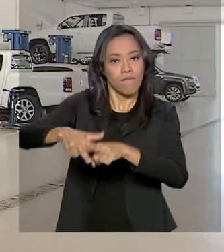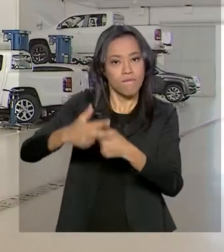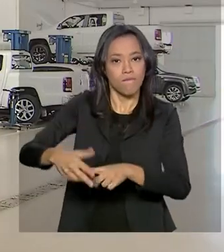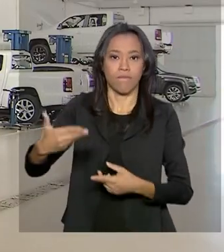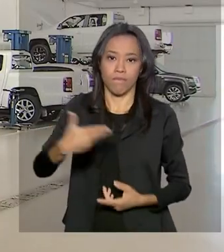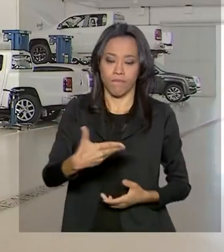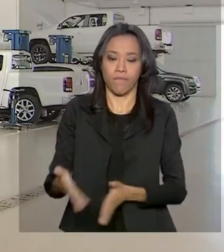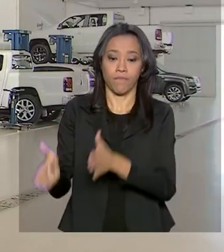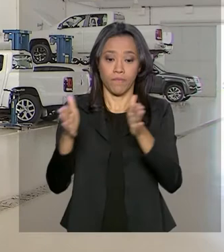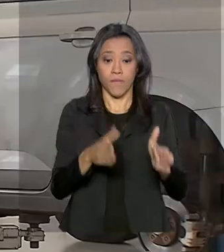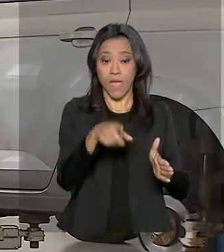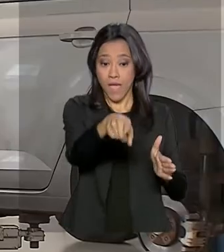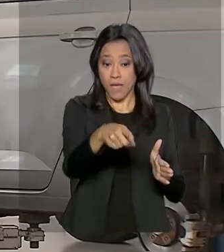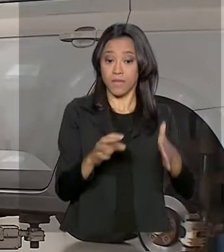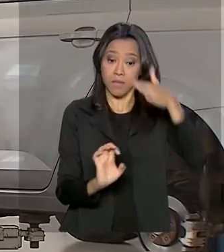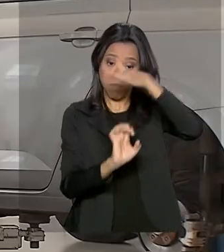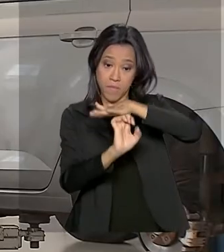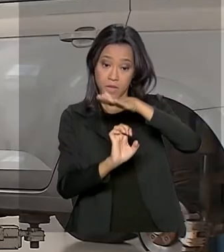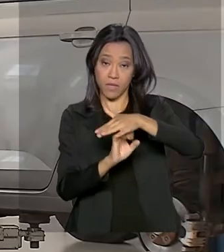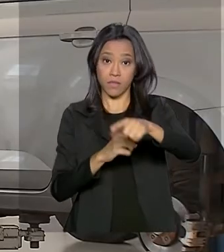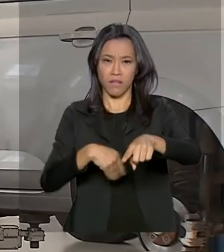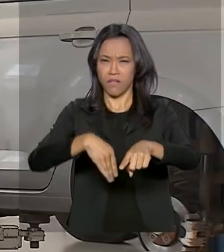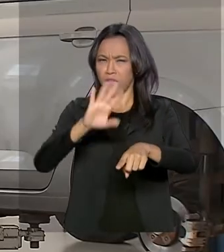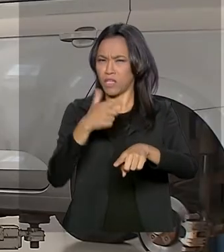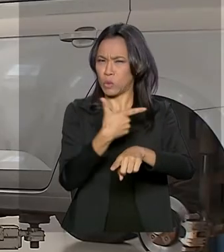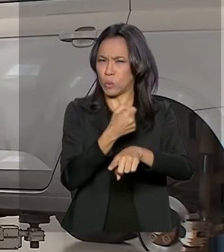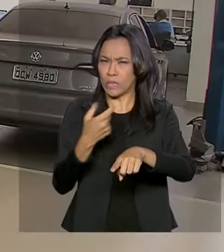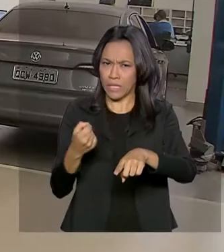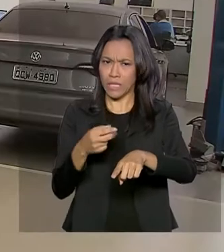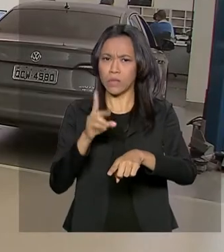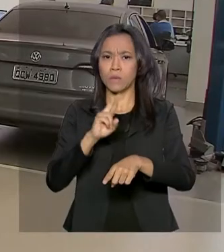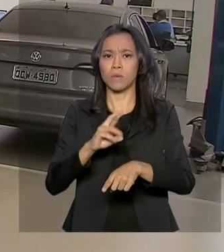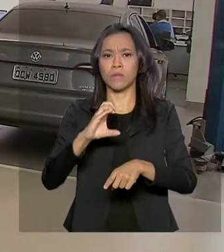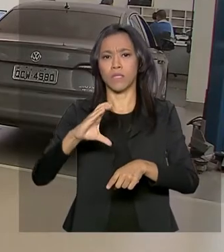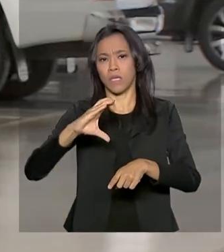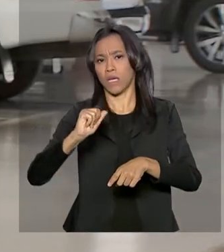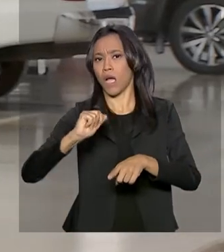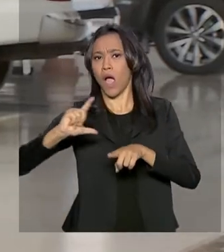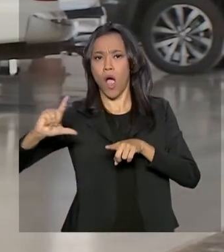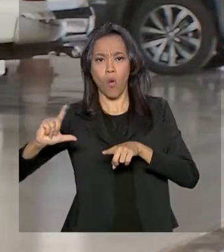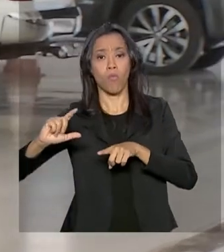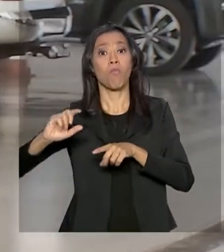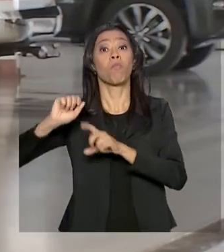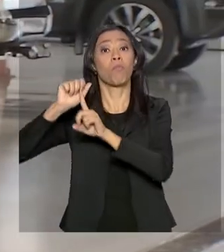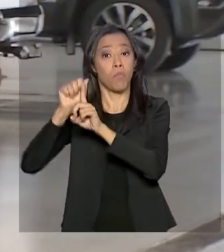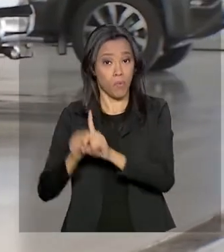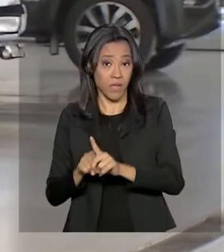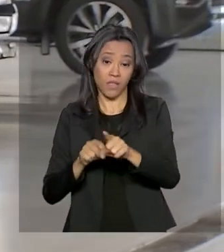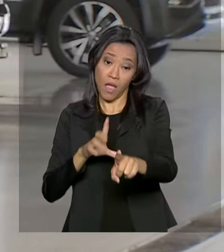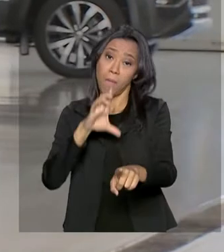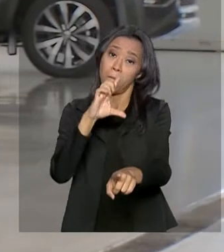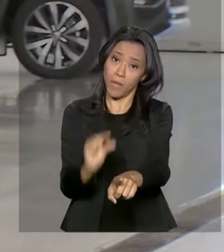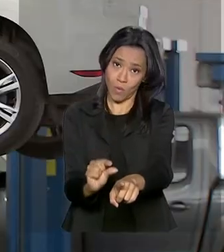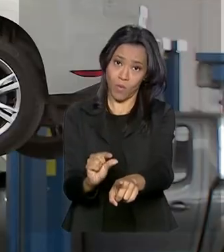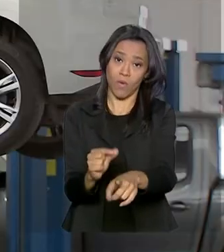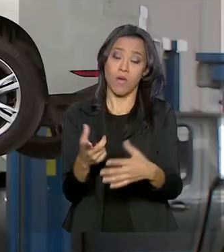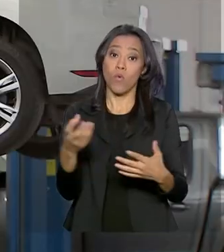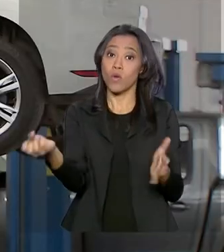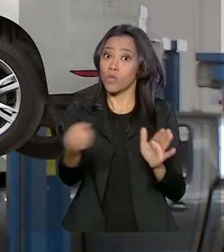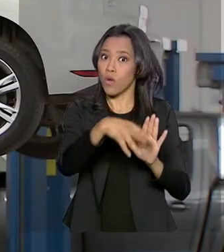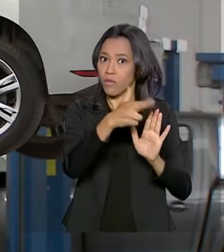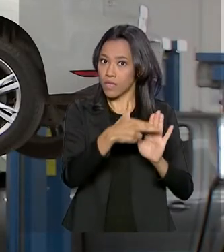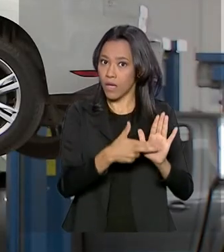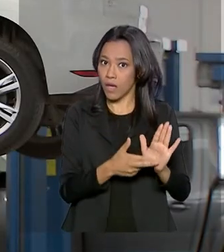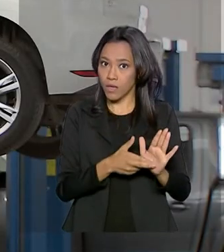concessionária faz cerca de 200 recalls por mês, média considerada baixa. Mas, com as novas regras, o